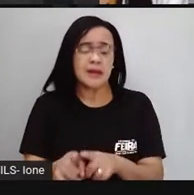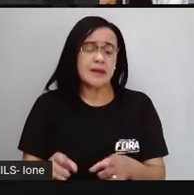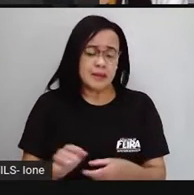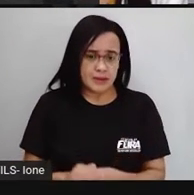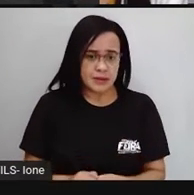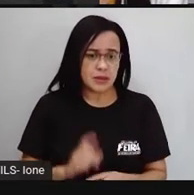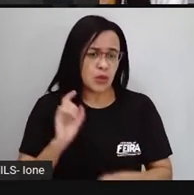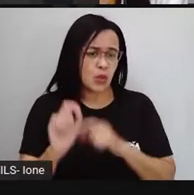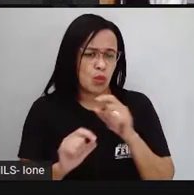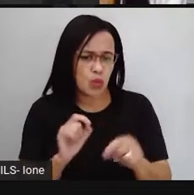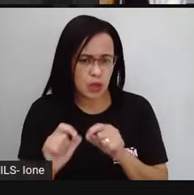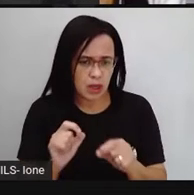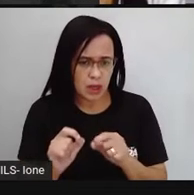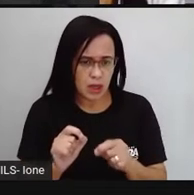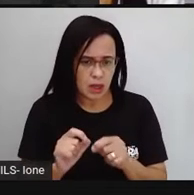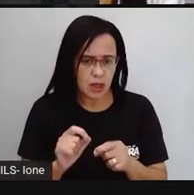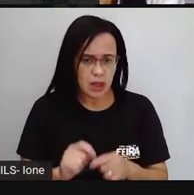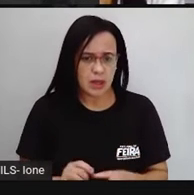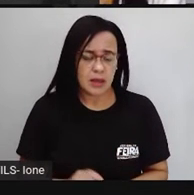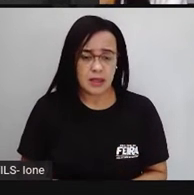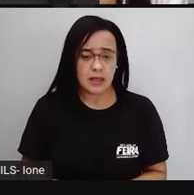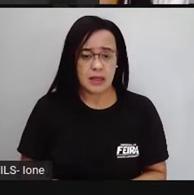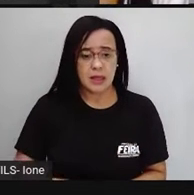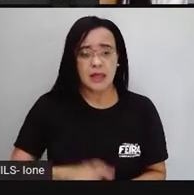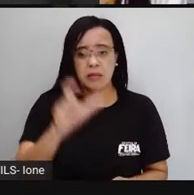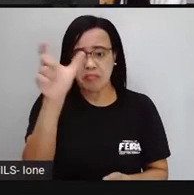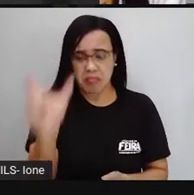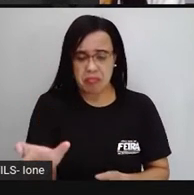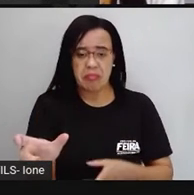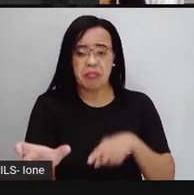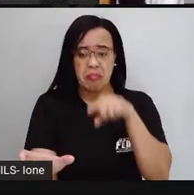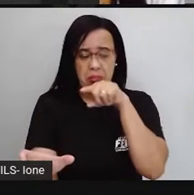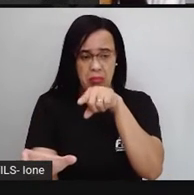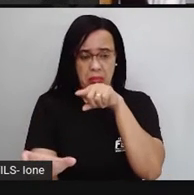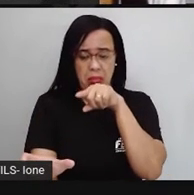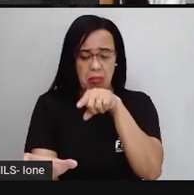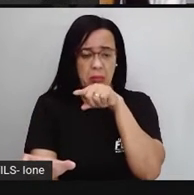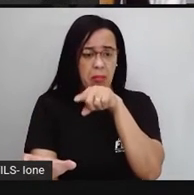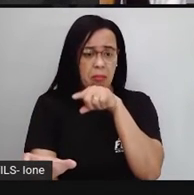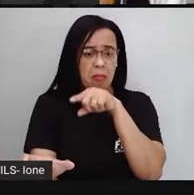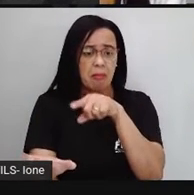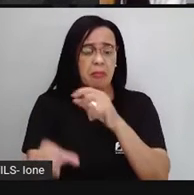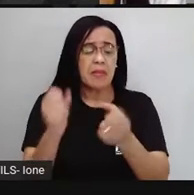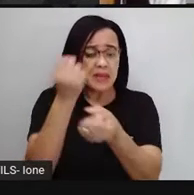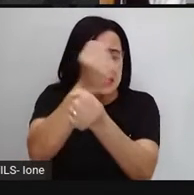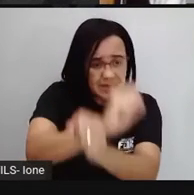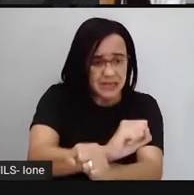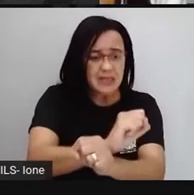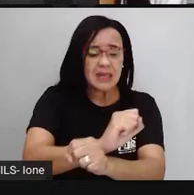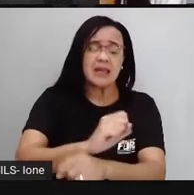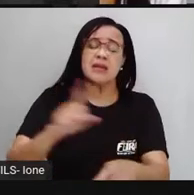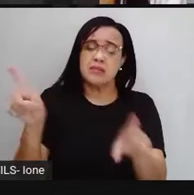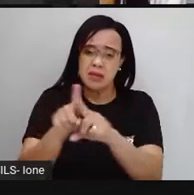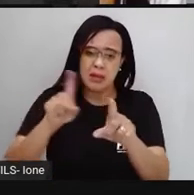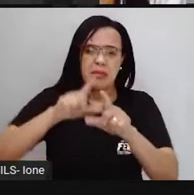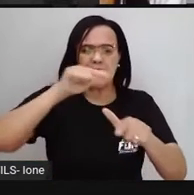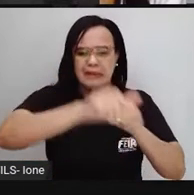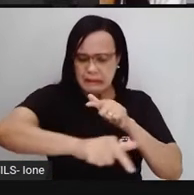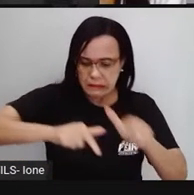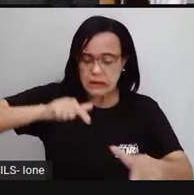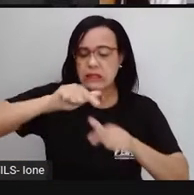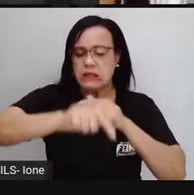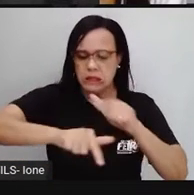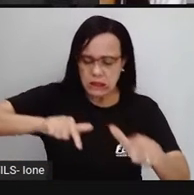todo o serviço nas obras recaía sobre a massa de escravos. E em vários